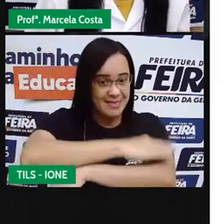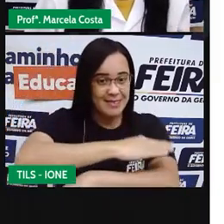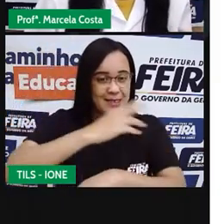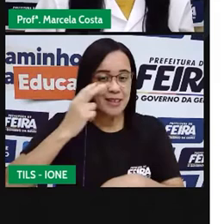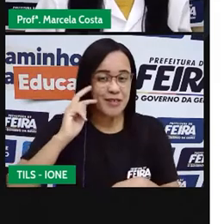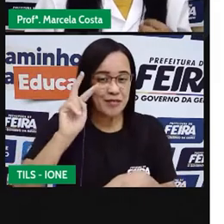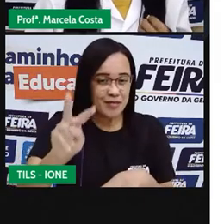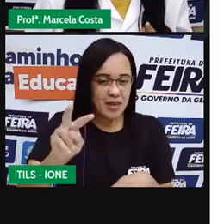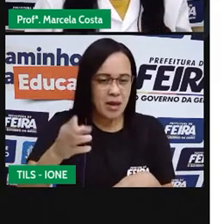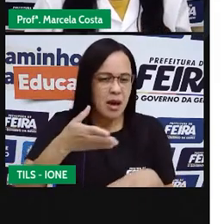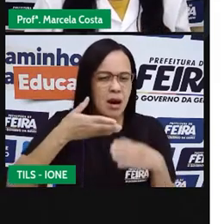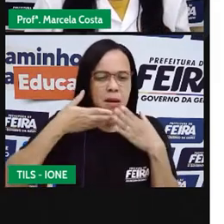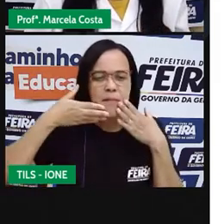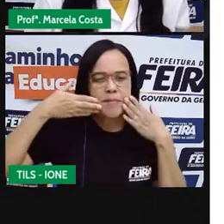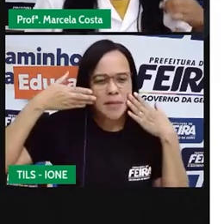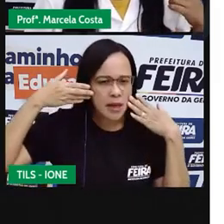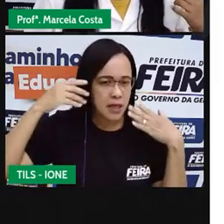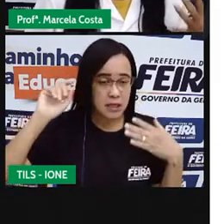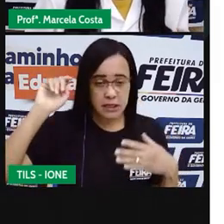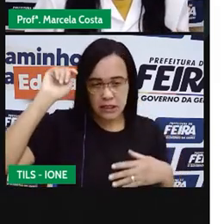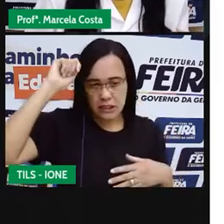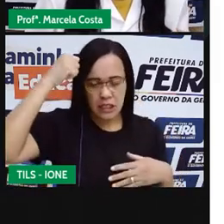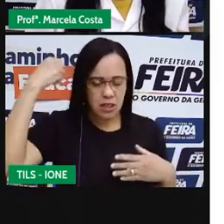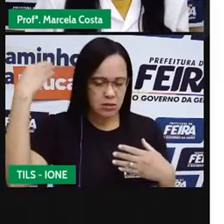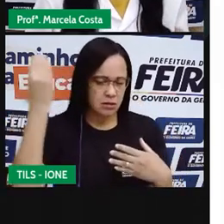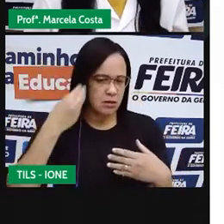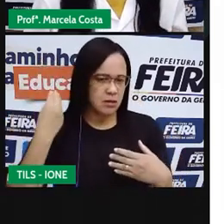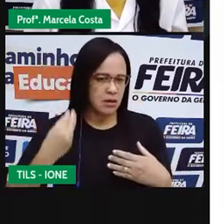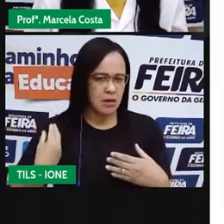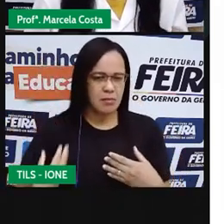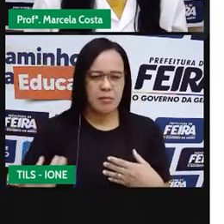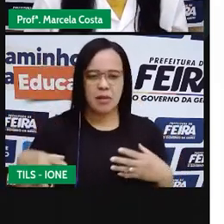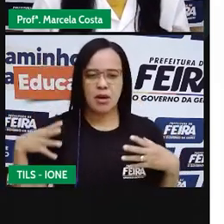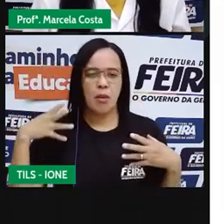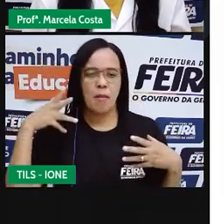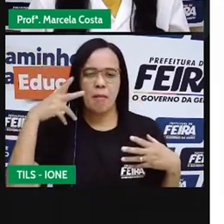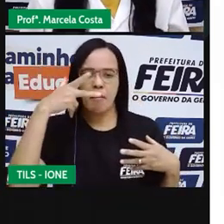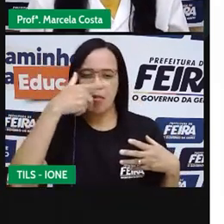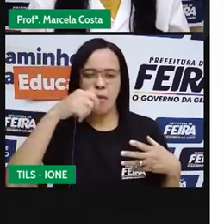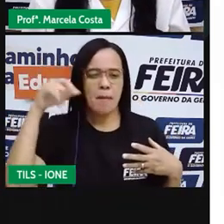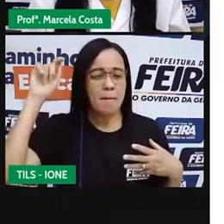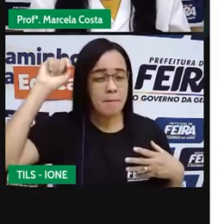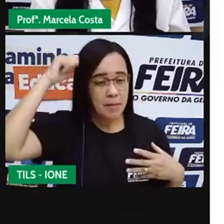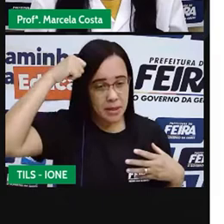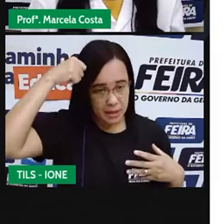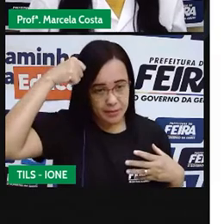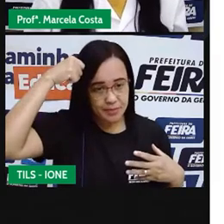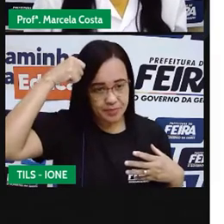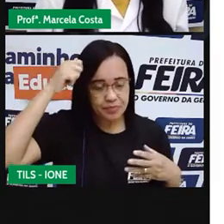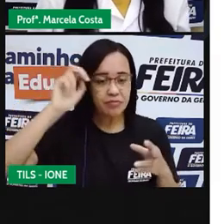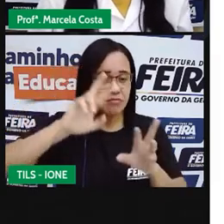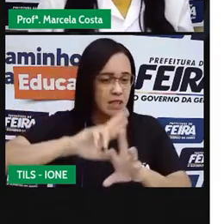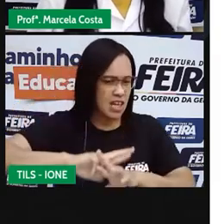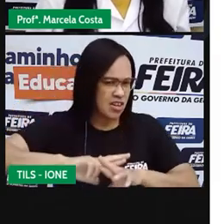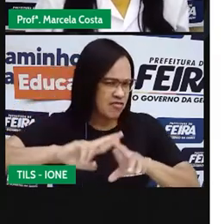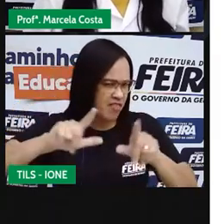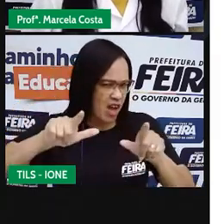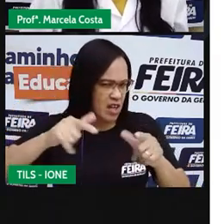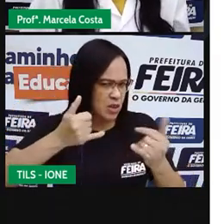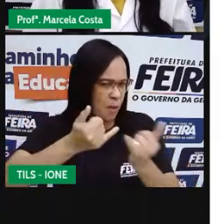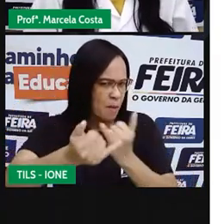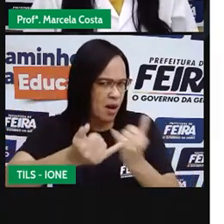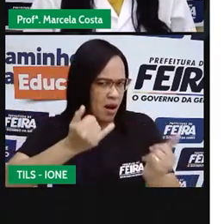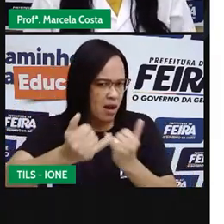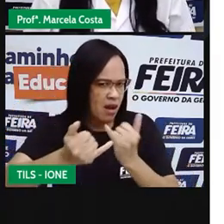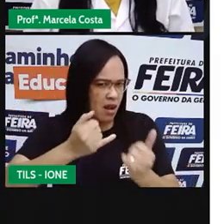tem a pele negra e tem os cabelos pretos. Ela é diferente ou ela é parecida com a